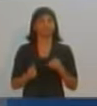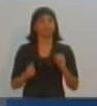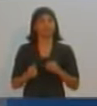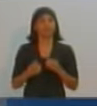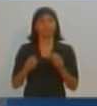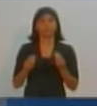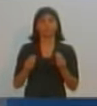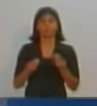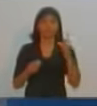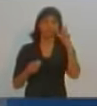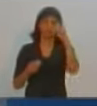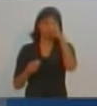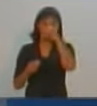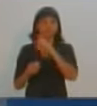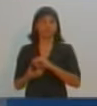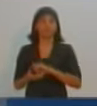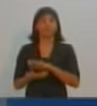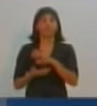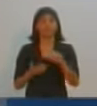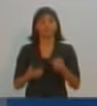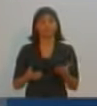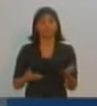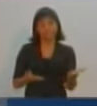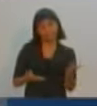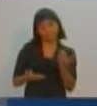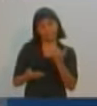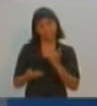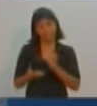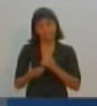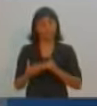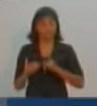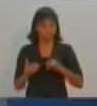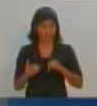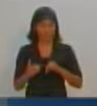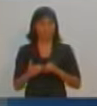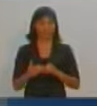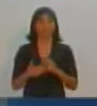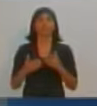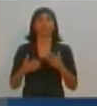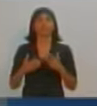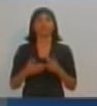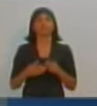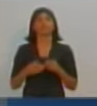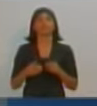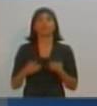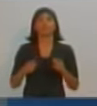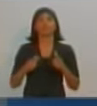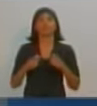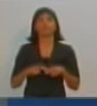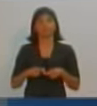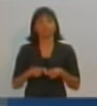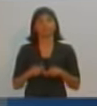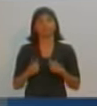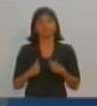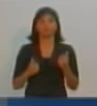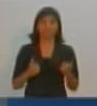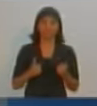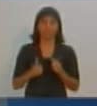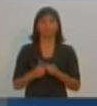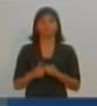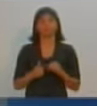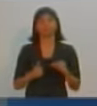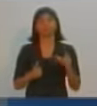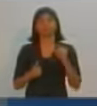muito difícil convencer uma grande empresa para vir. O PEP prevê articulação intensa e também redução de SS de 5% para 2